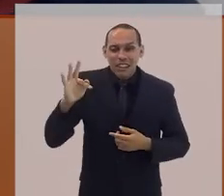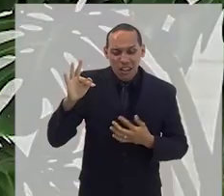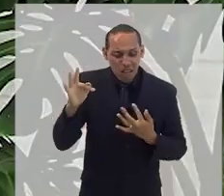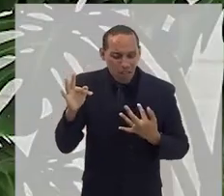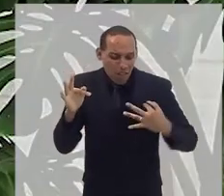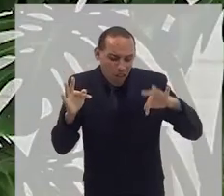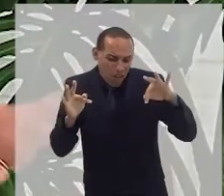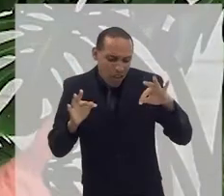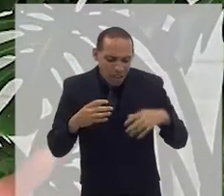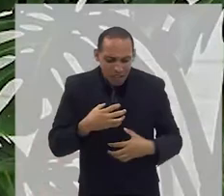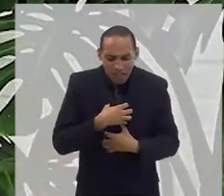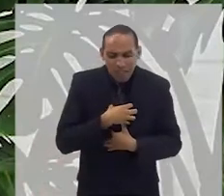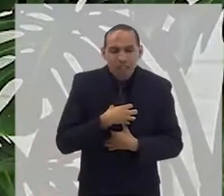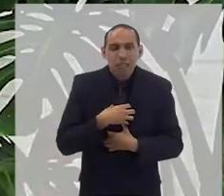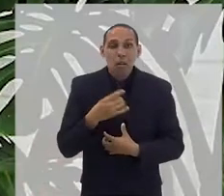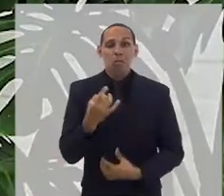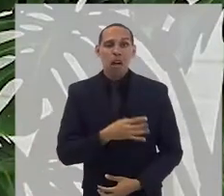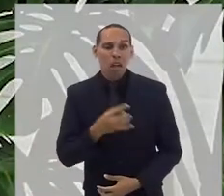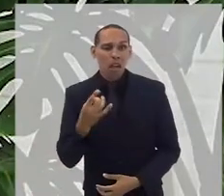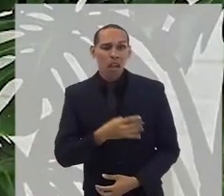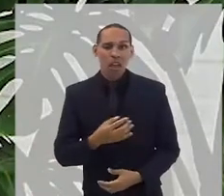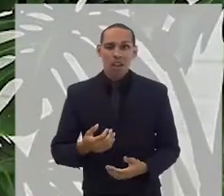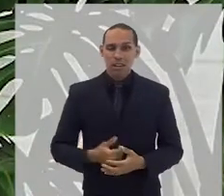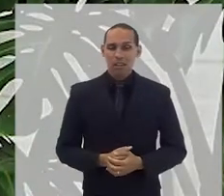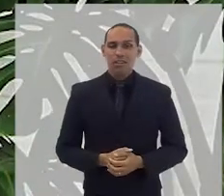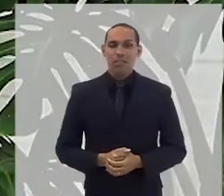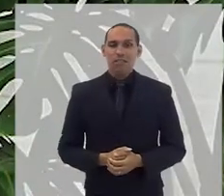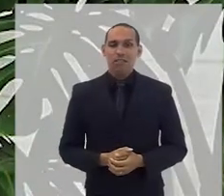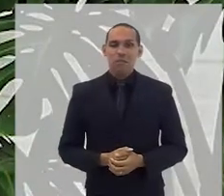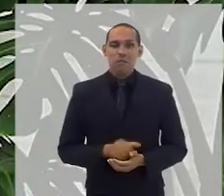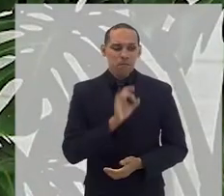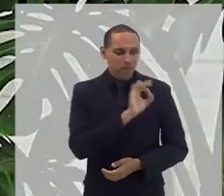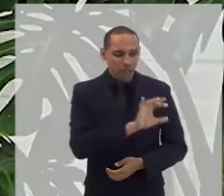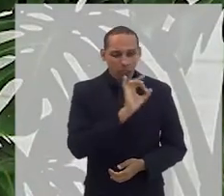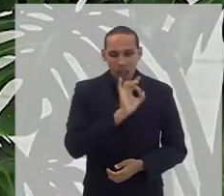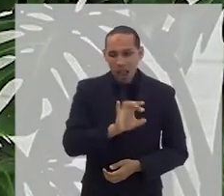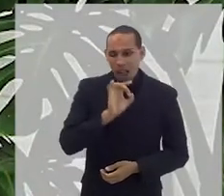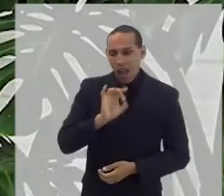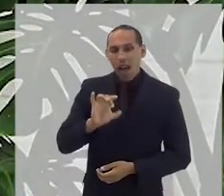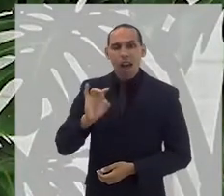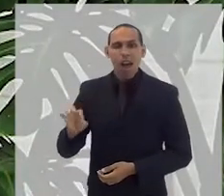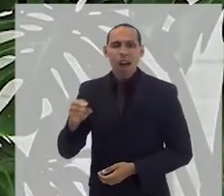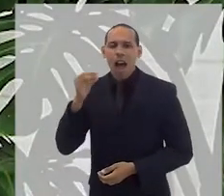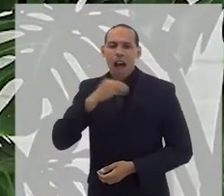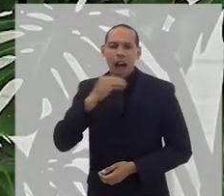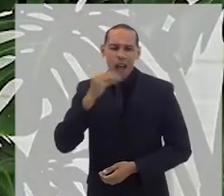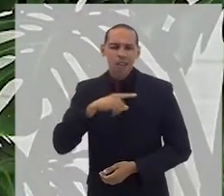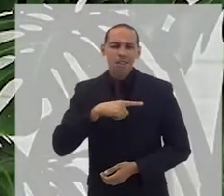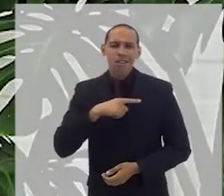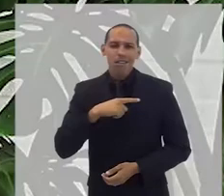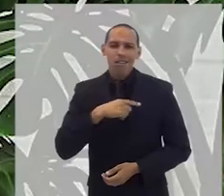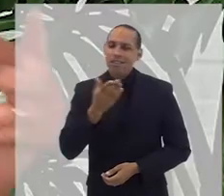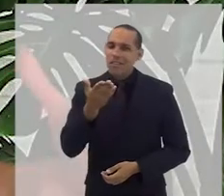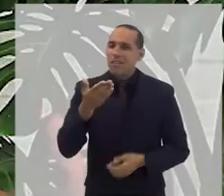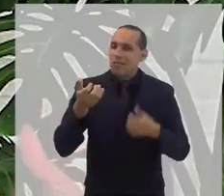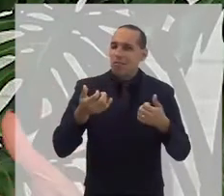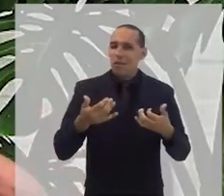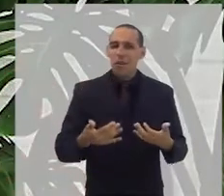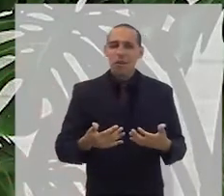cada um ter as suas próprias fraquezas. O senhor falou sobre essa questão de ter